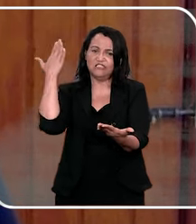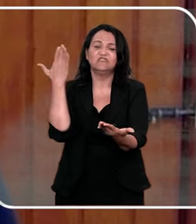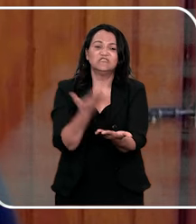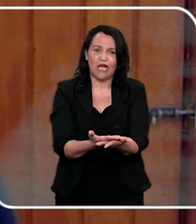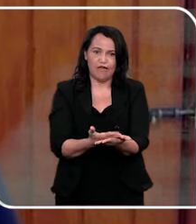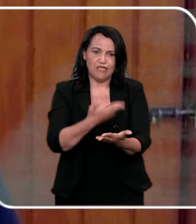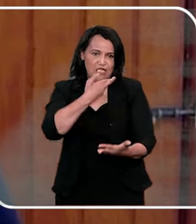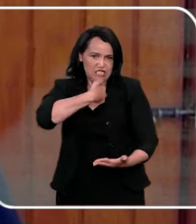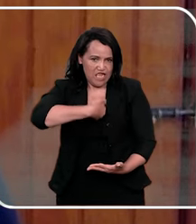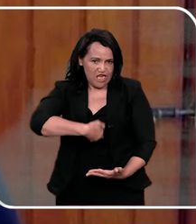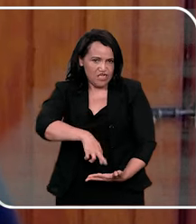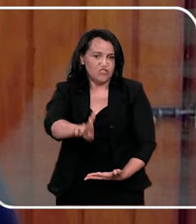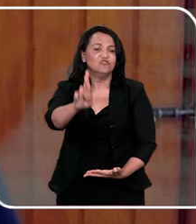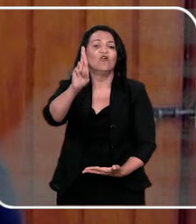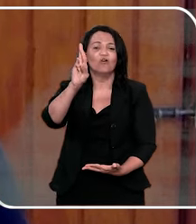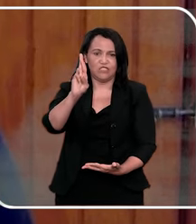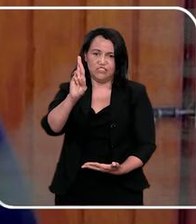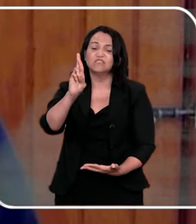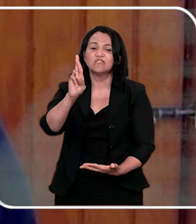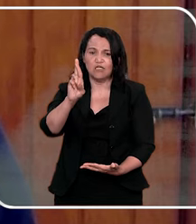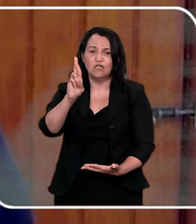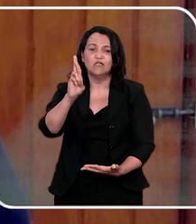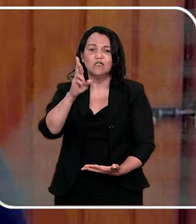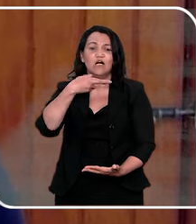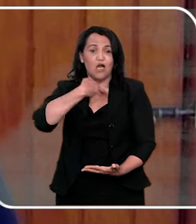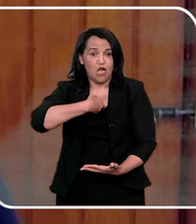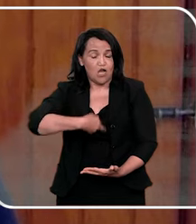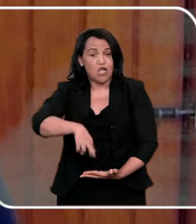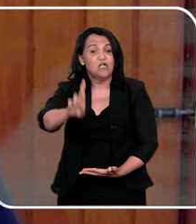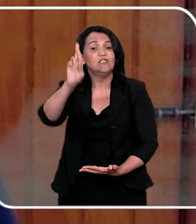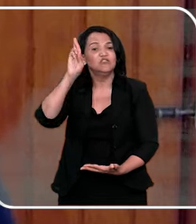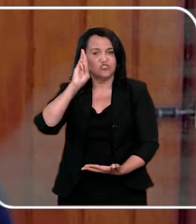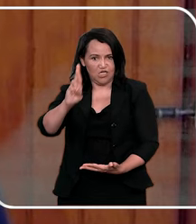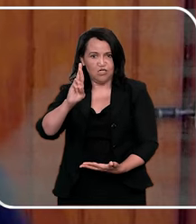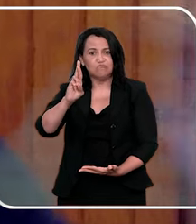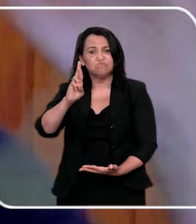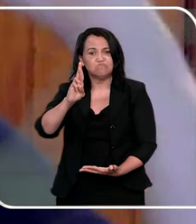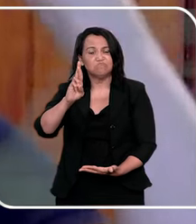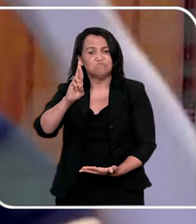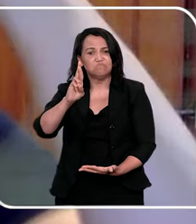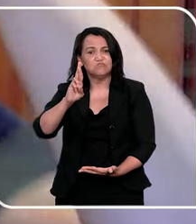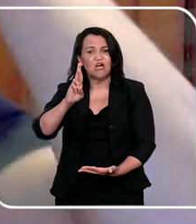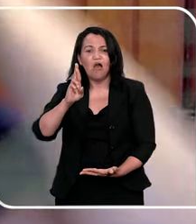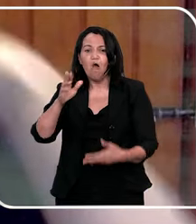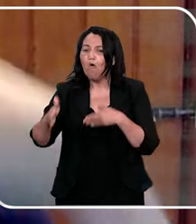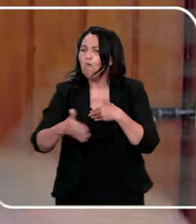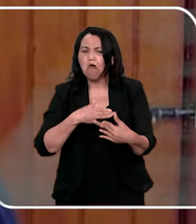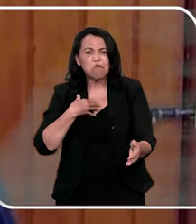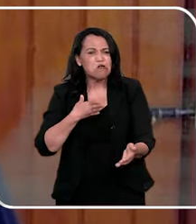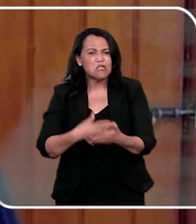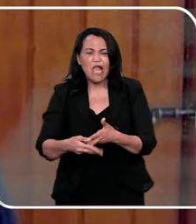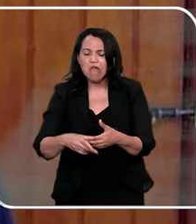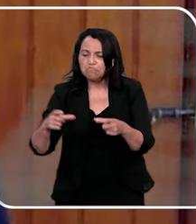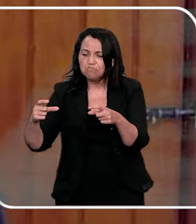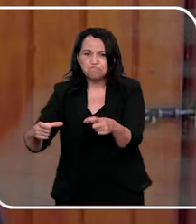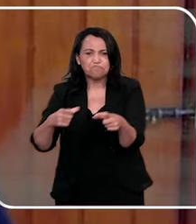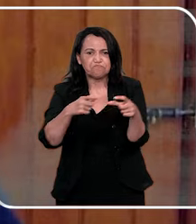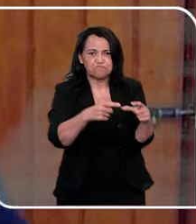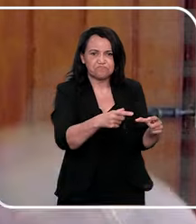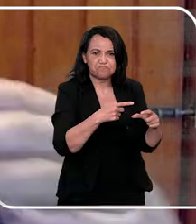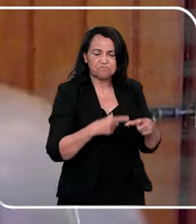em religiões, né, não vou citar aqui, já vou citar logo, né, porque eu falo, mas não é julgando, tá,